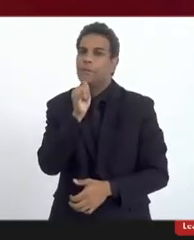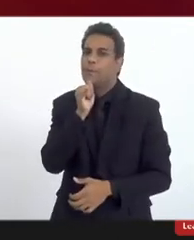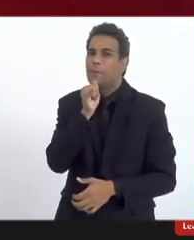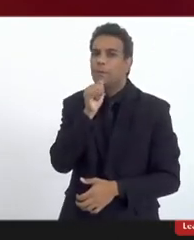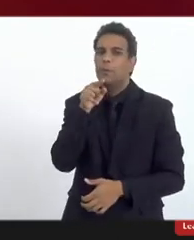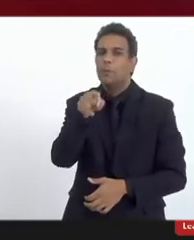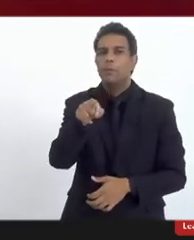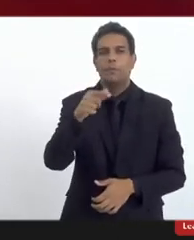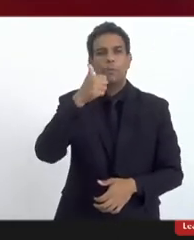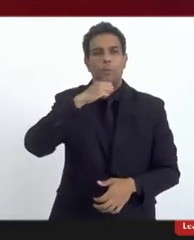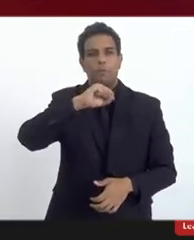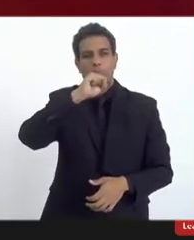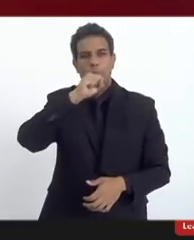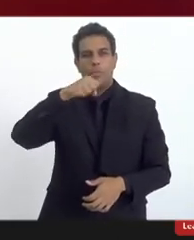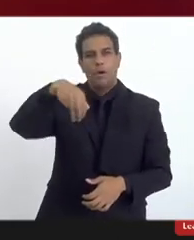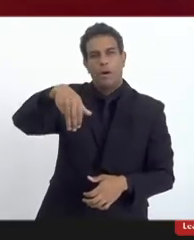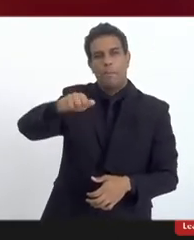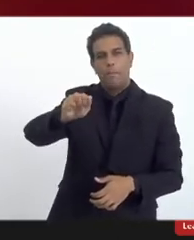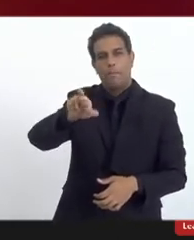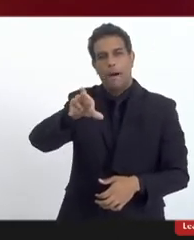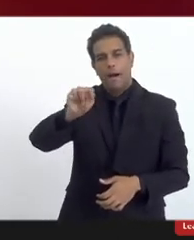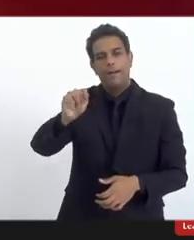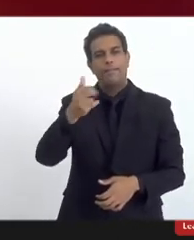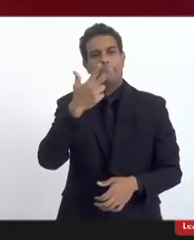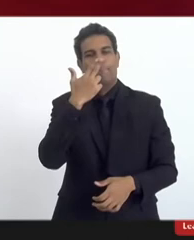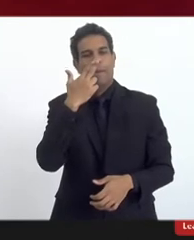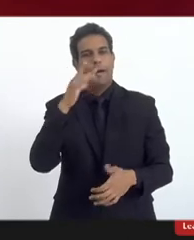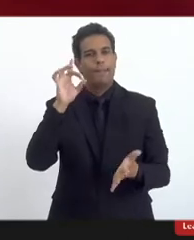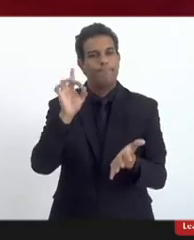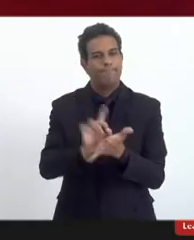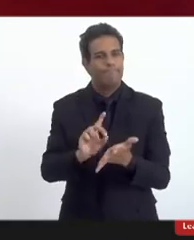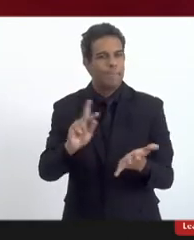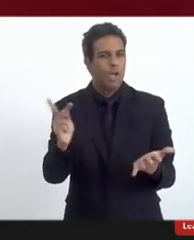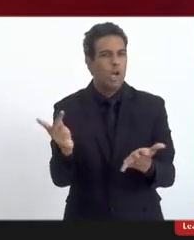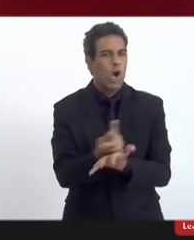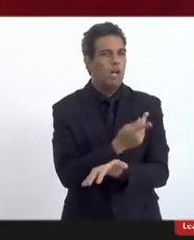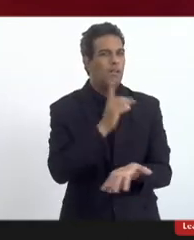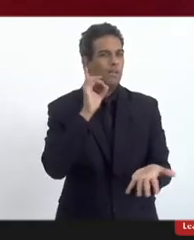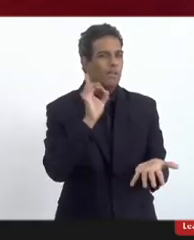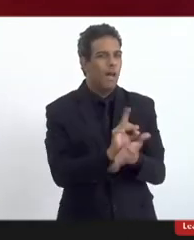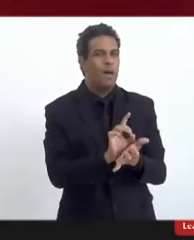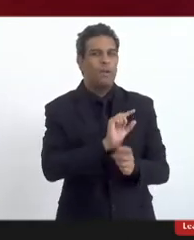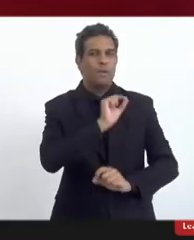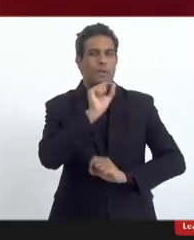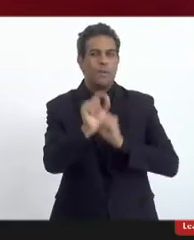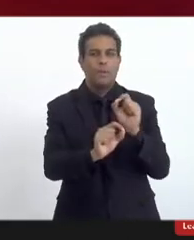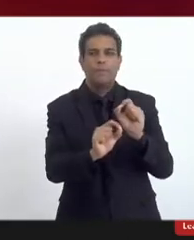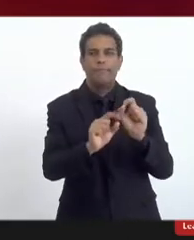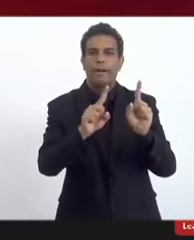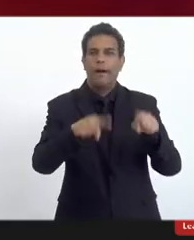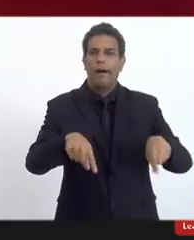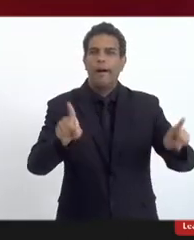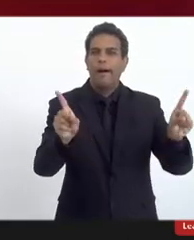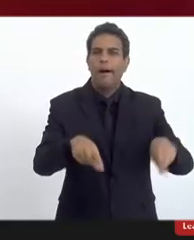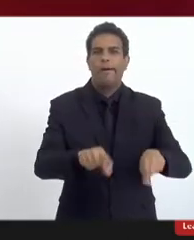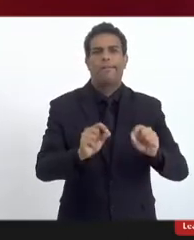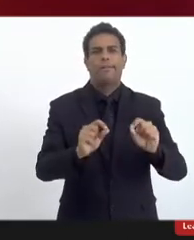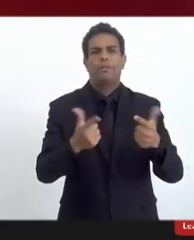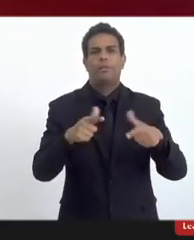o caso da mãe Márcia, que é o que me pareceu, houve naquele momento uma suspensa, não houve